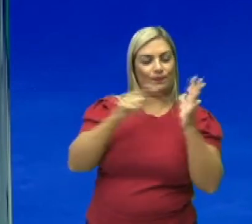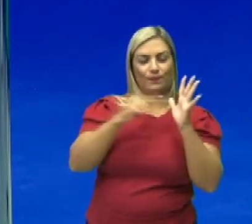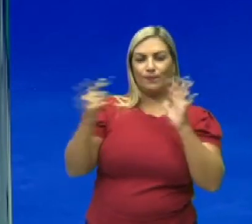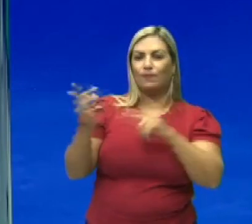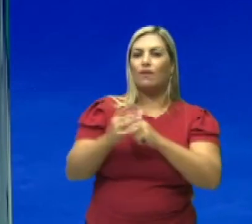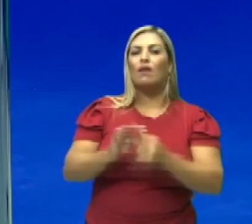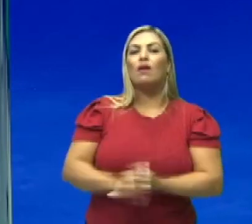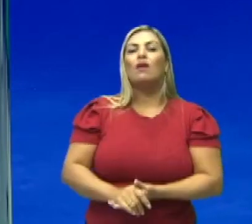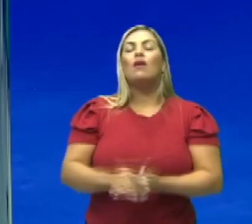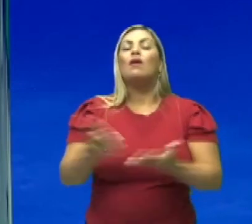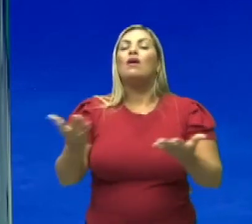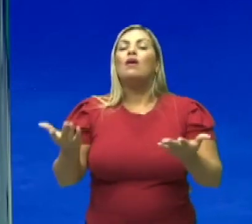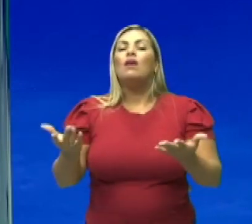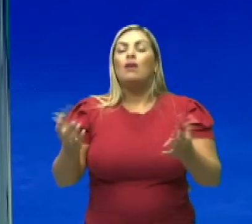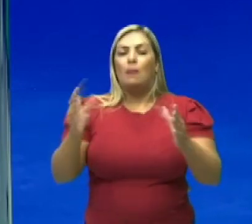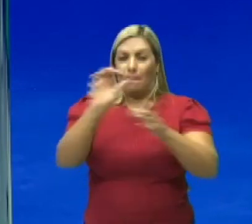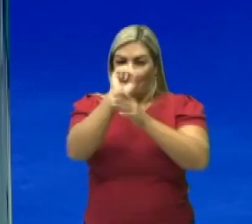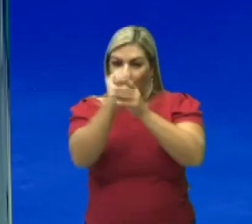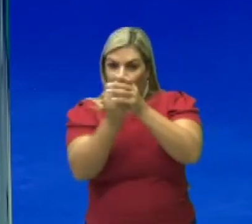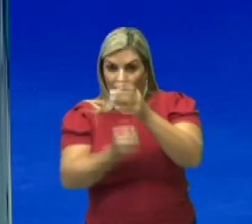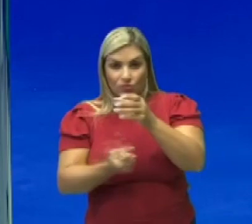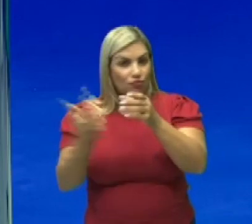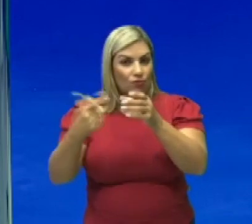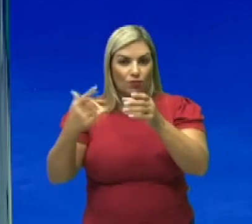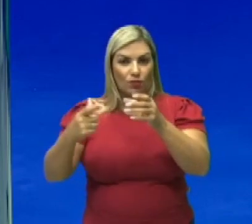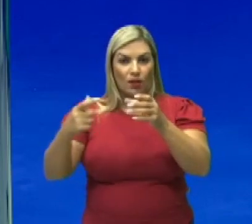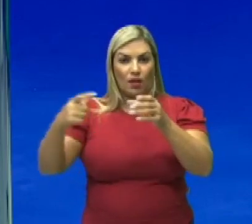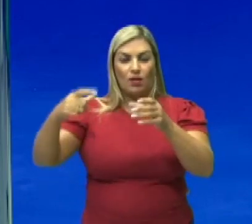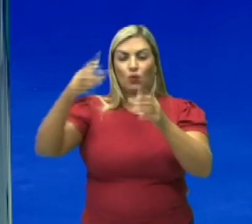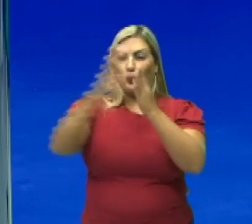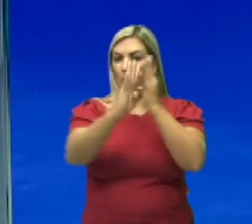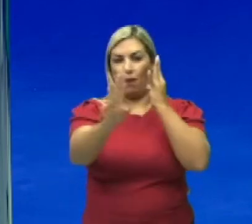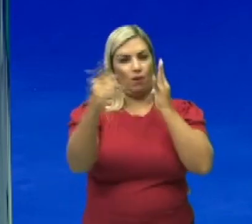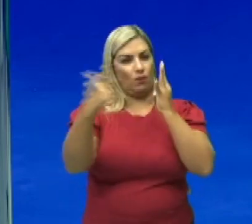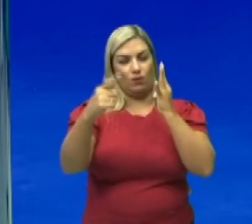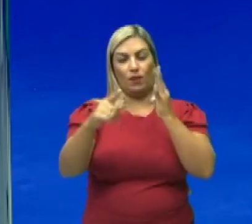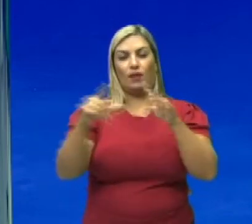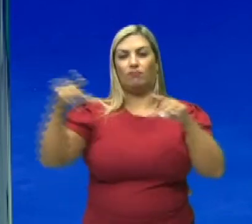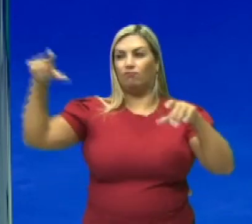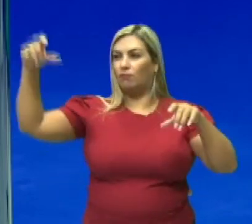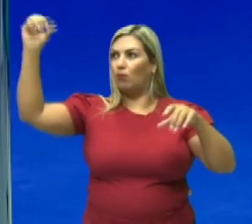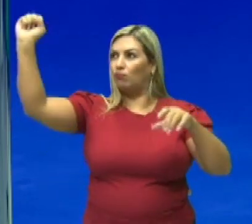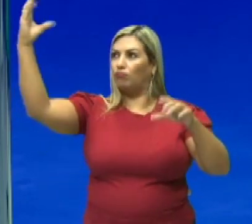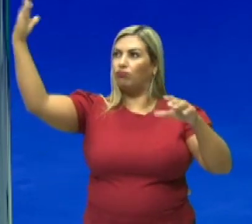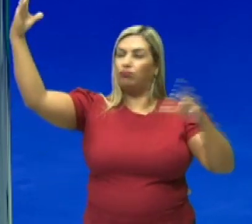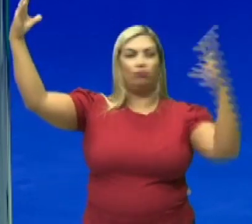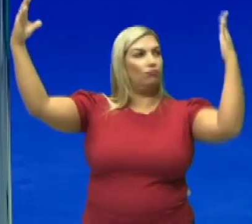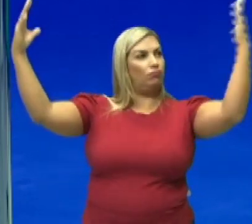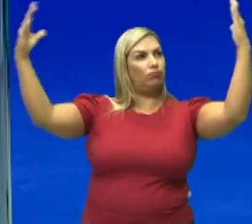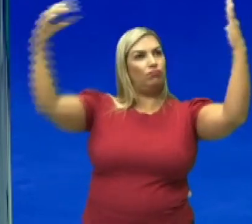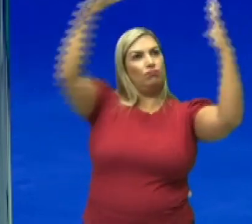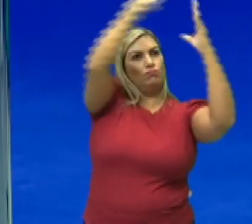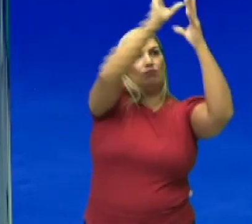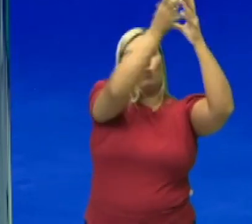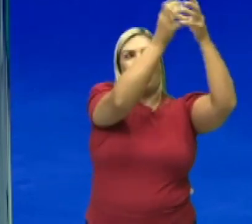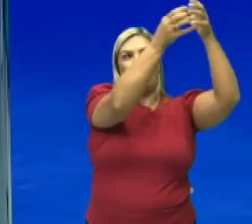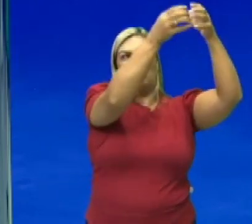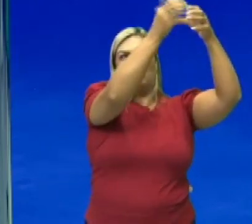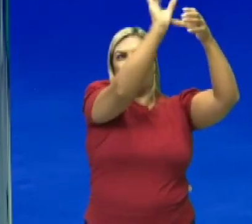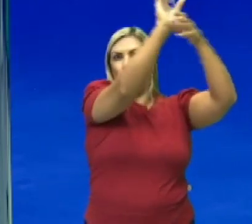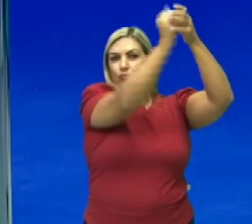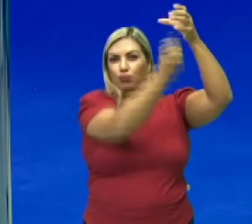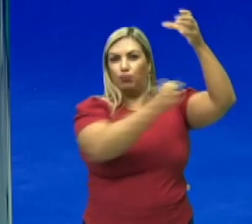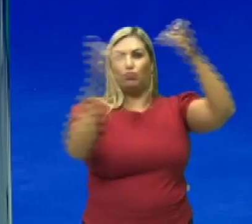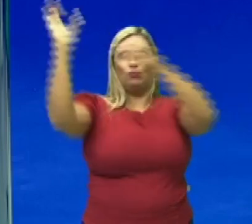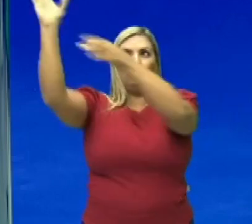ele também é trabalhado sem uma rede no meio, com duas extremidades, porém, o espaço onde se marca o ponto,